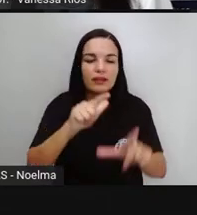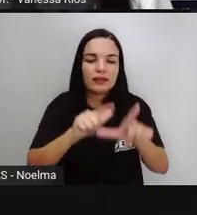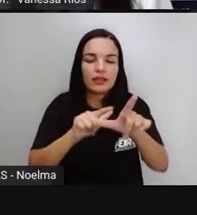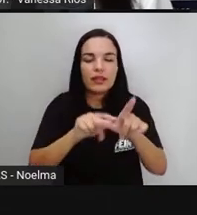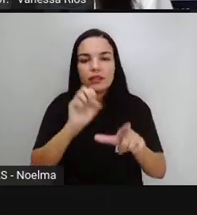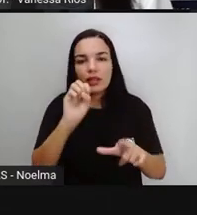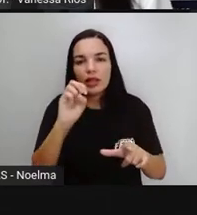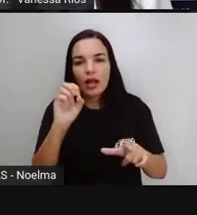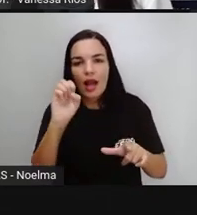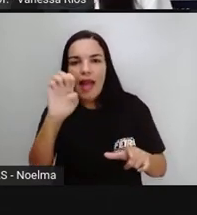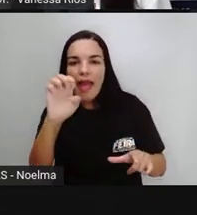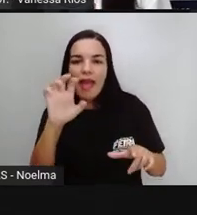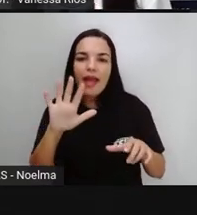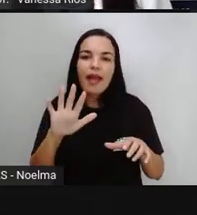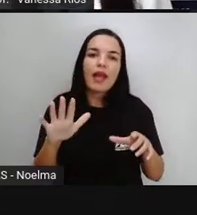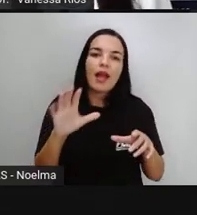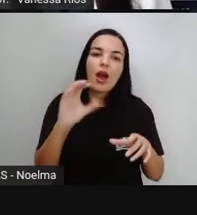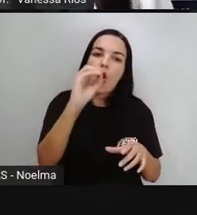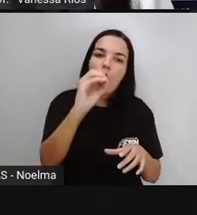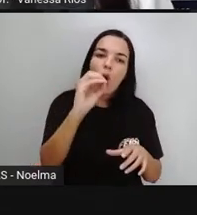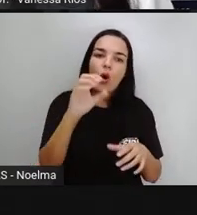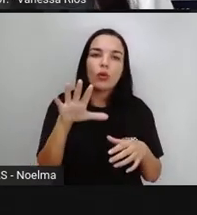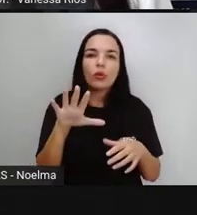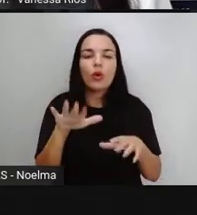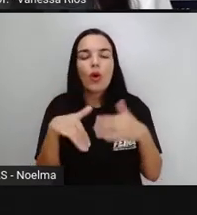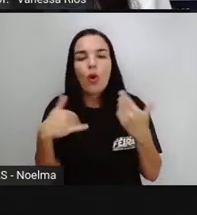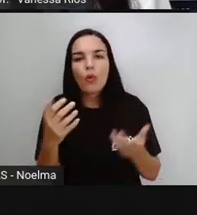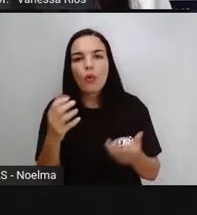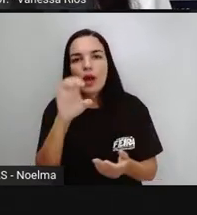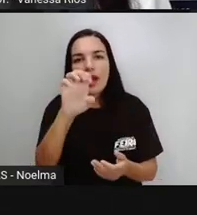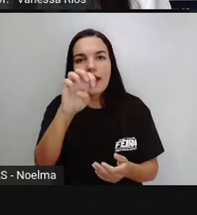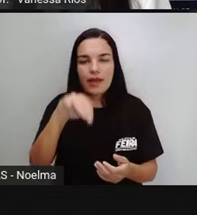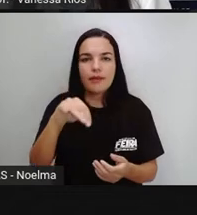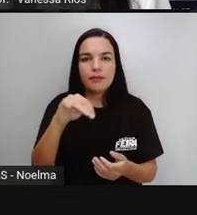OS e também EN ou ENS.